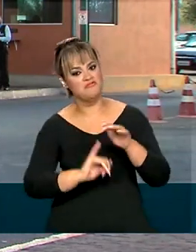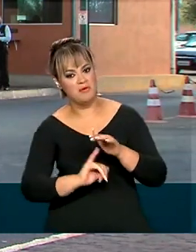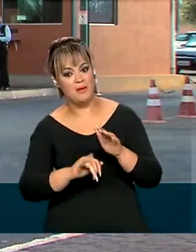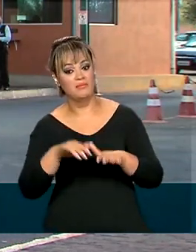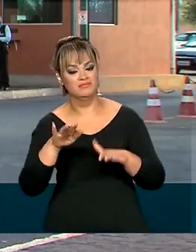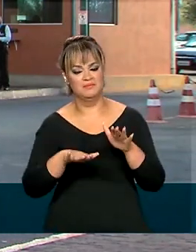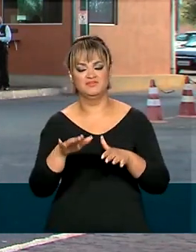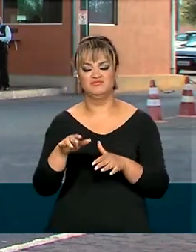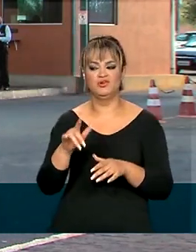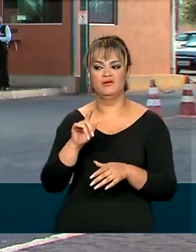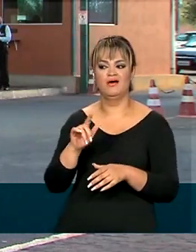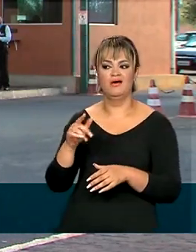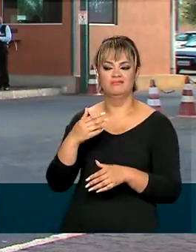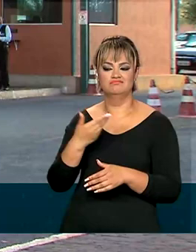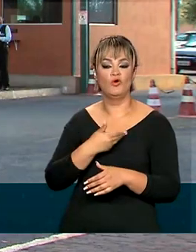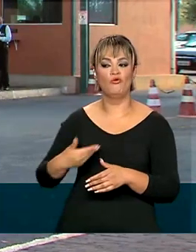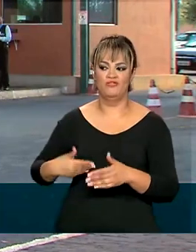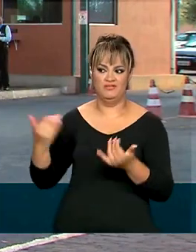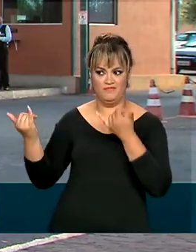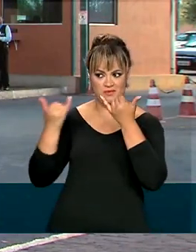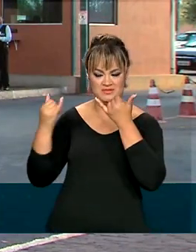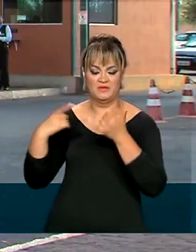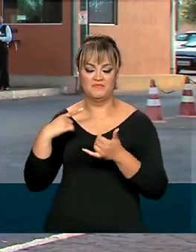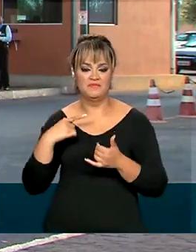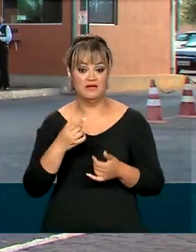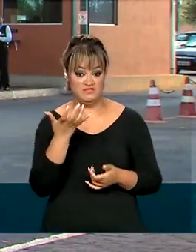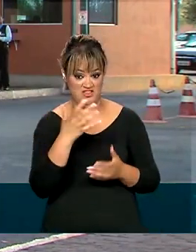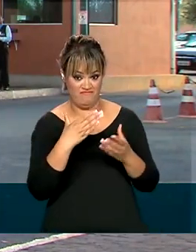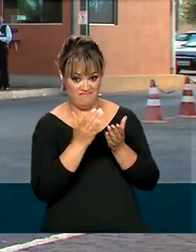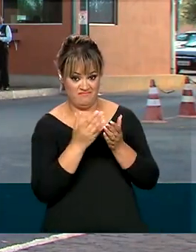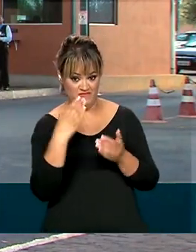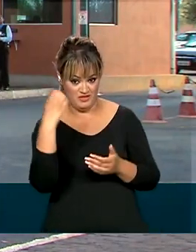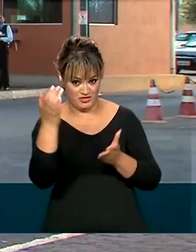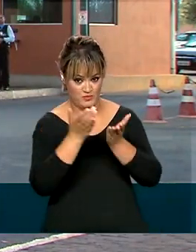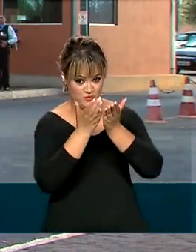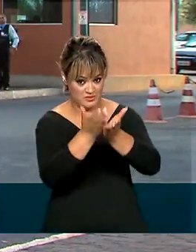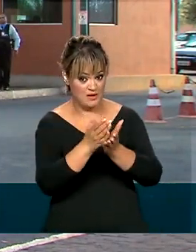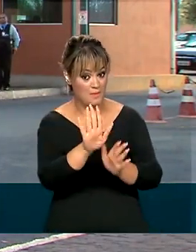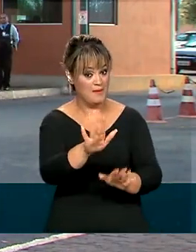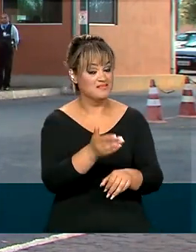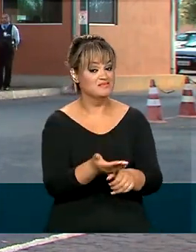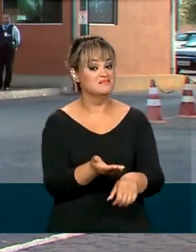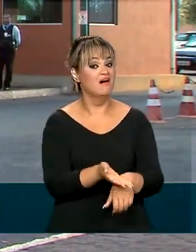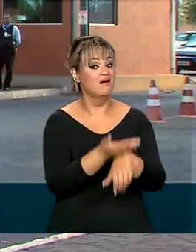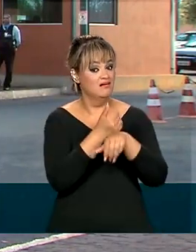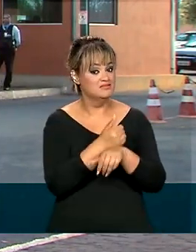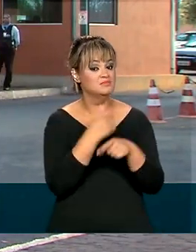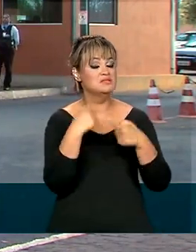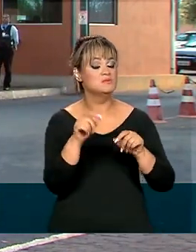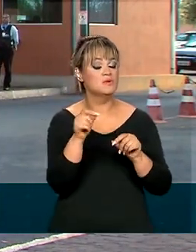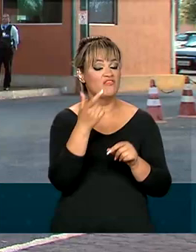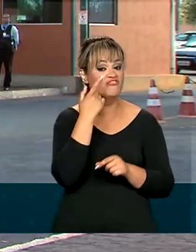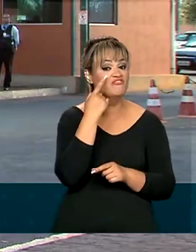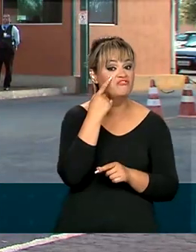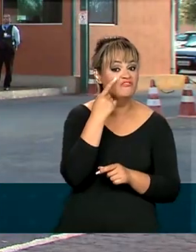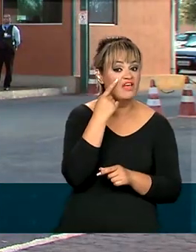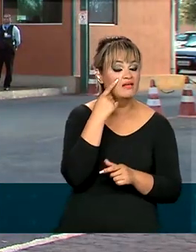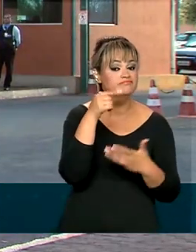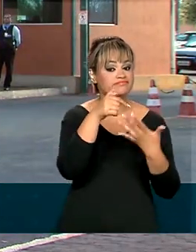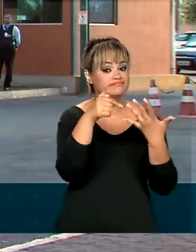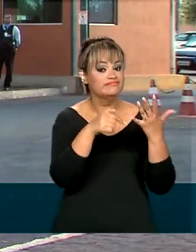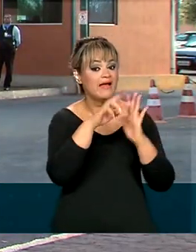acordo com o governo. Para quem pretende fazer esse tipo de viagem, antes de qualquer coisa, é importante conferir os